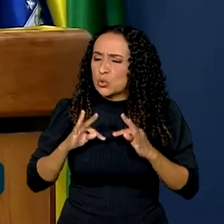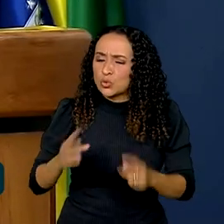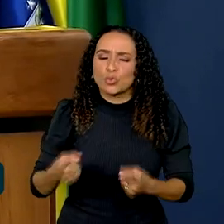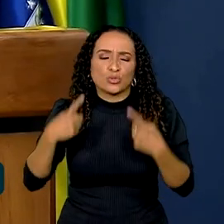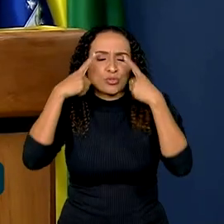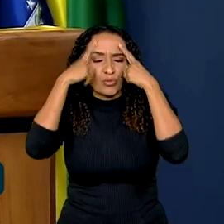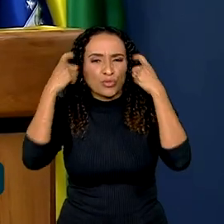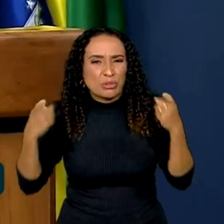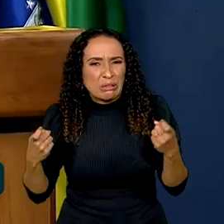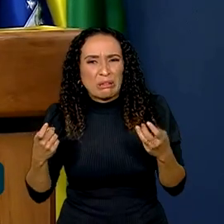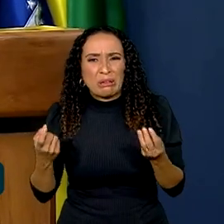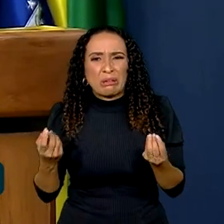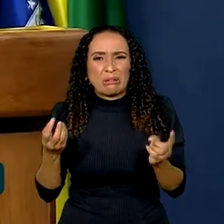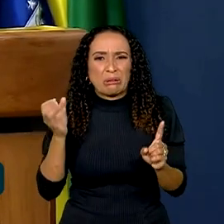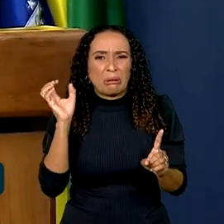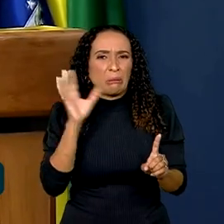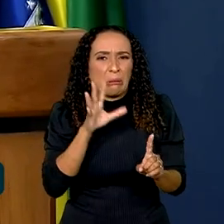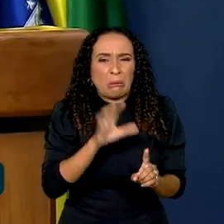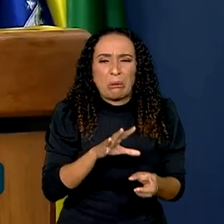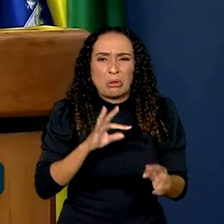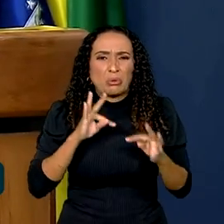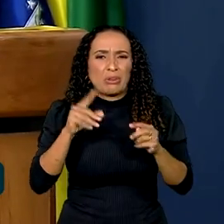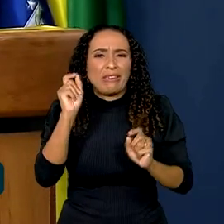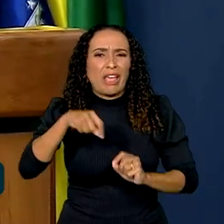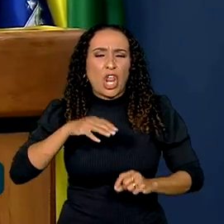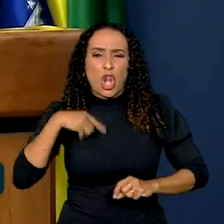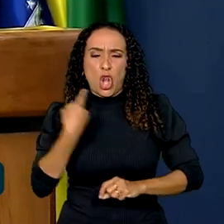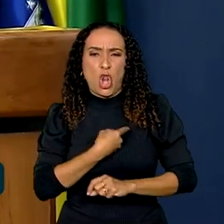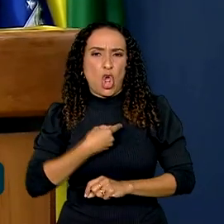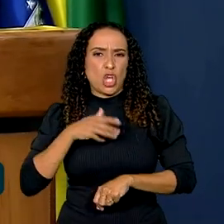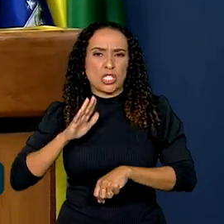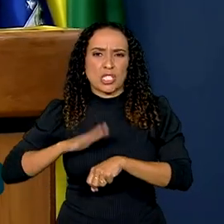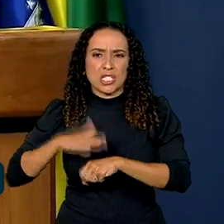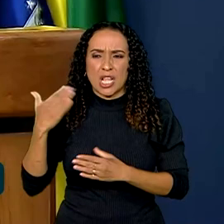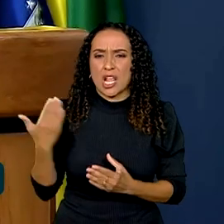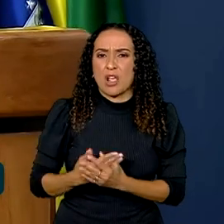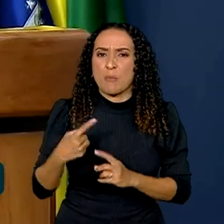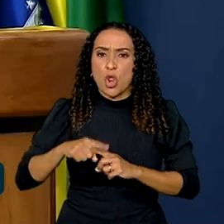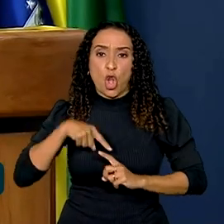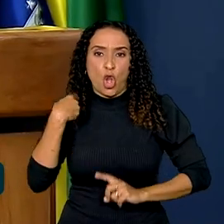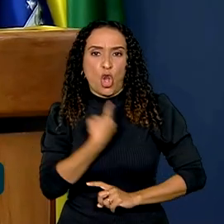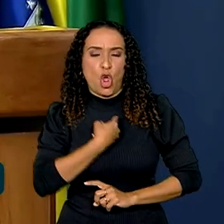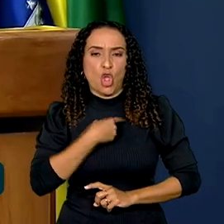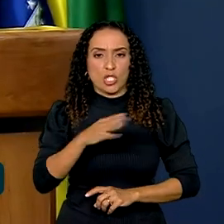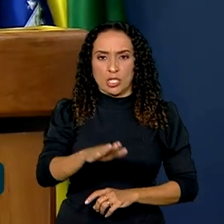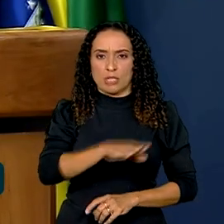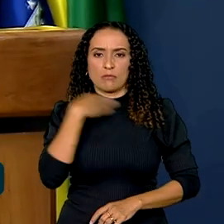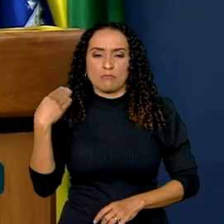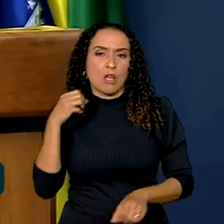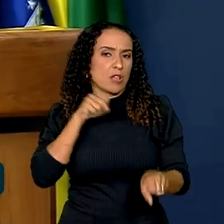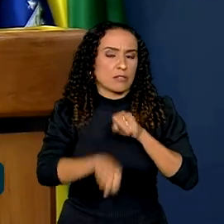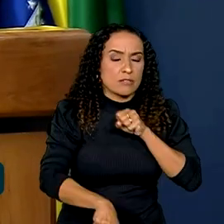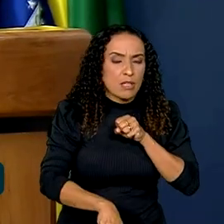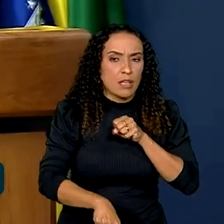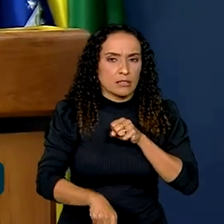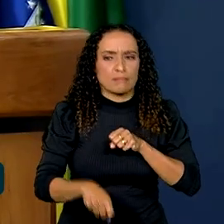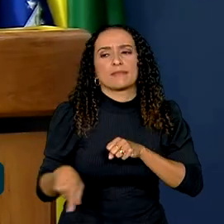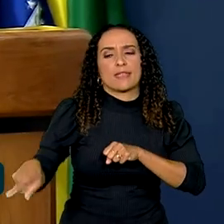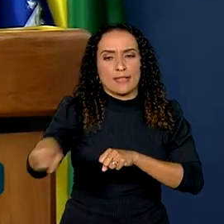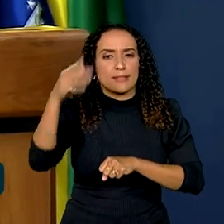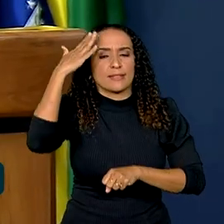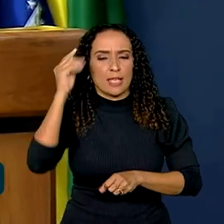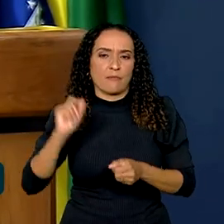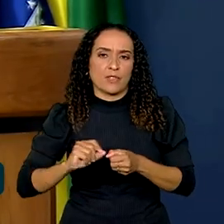de deturpação do que são as nossas causas e porque nós fomos assassinadas, porque eles sabem fazer isso. Então,